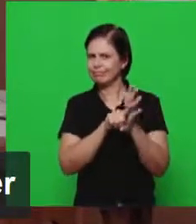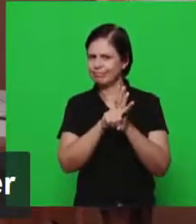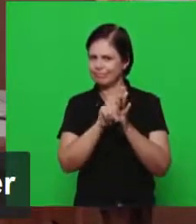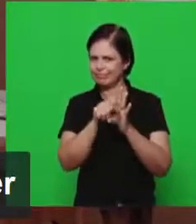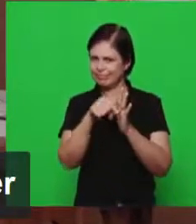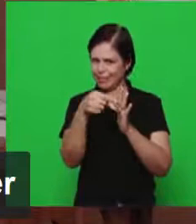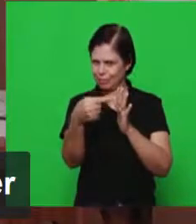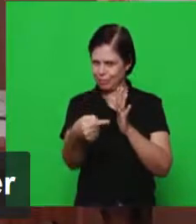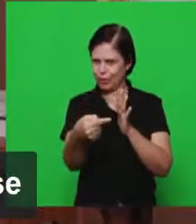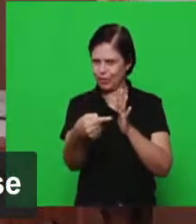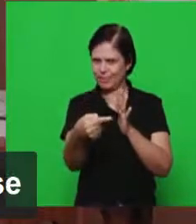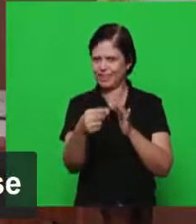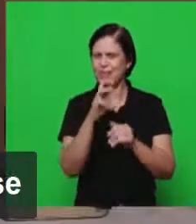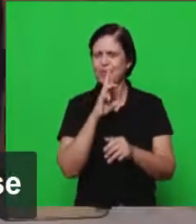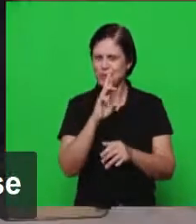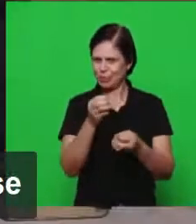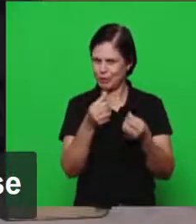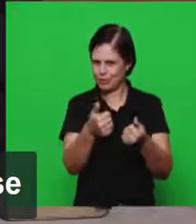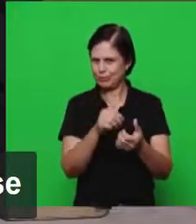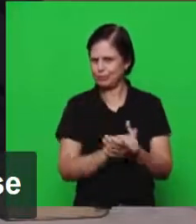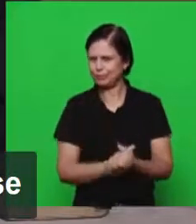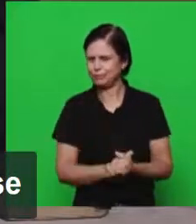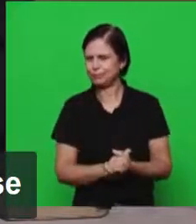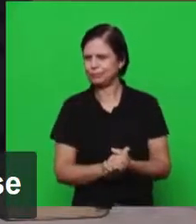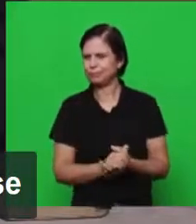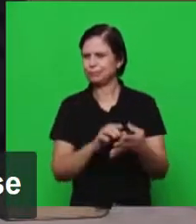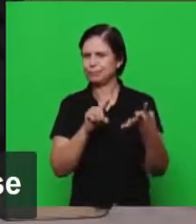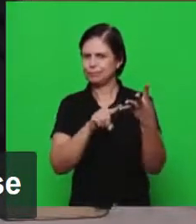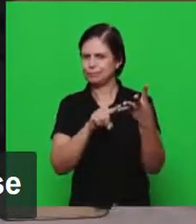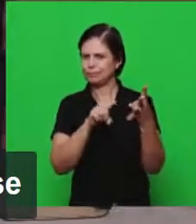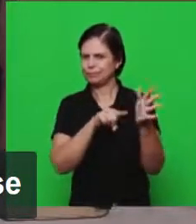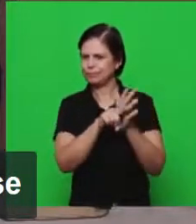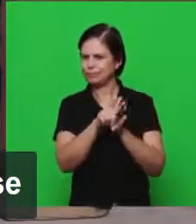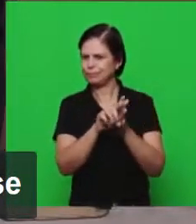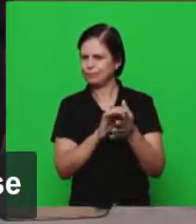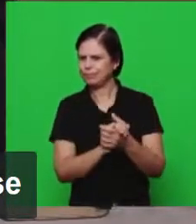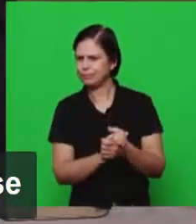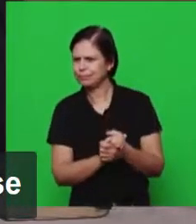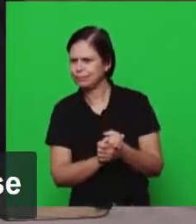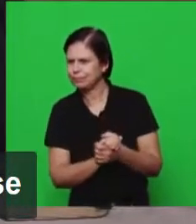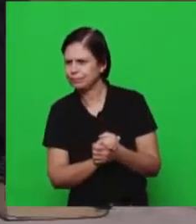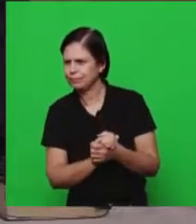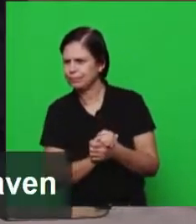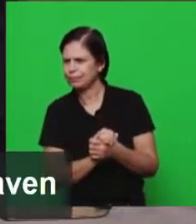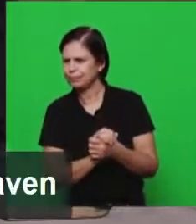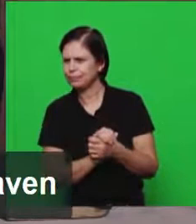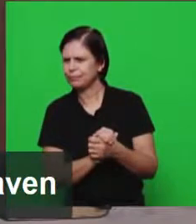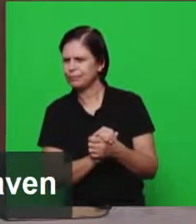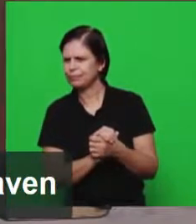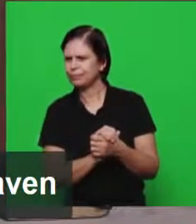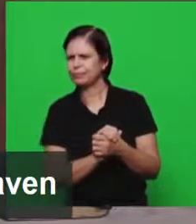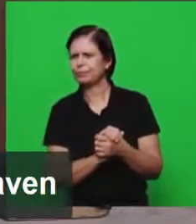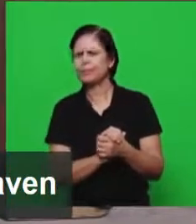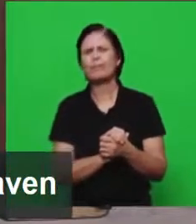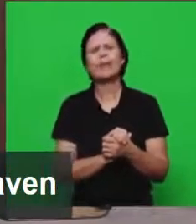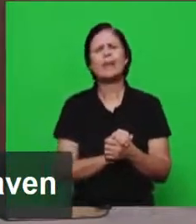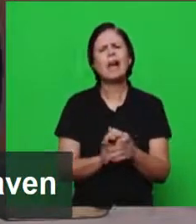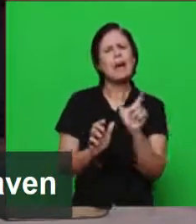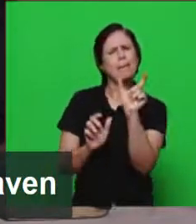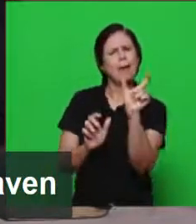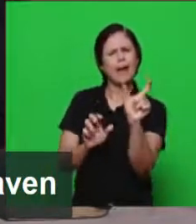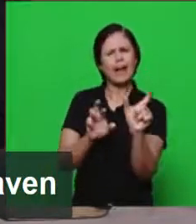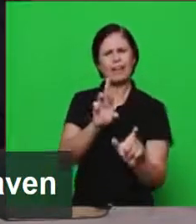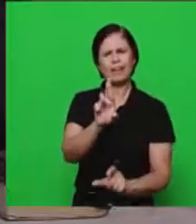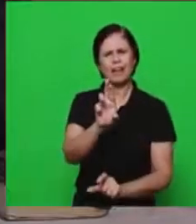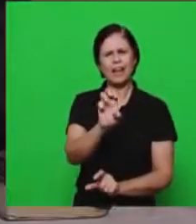para responder a próxima pergunta vamos a quarta pergunta em que versículo encontramos a expressão